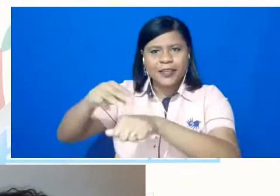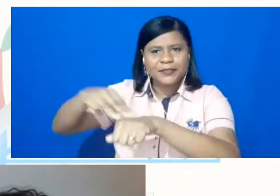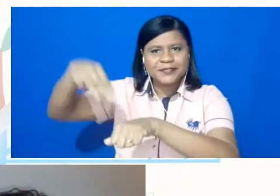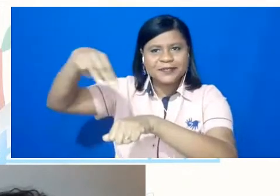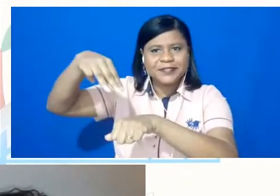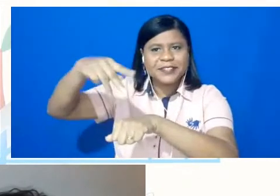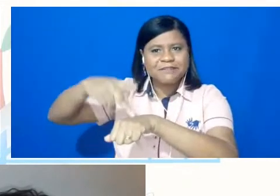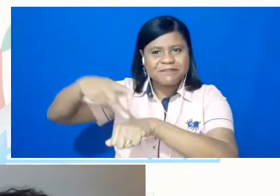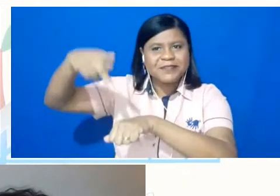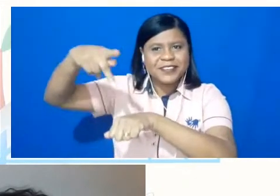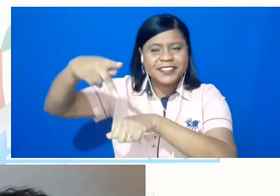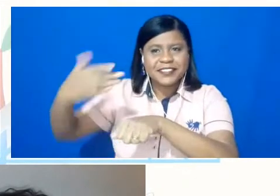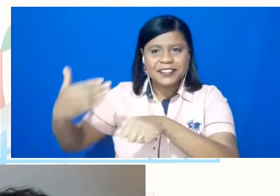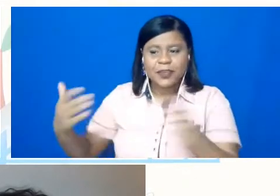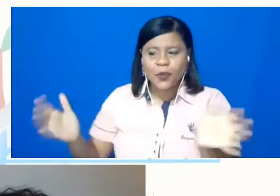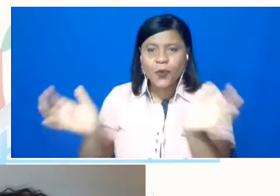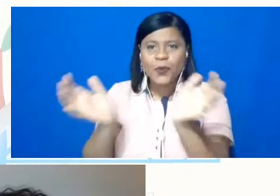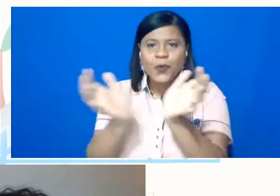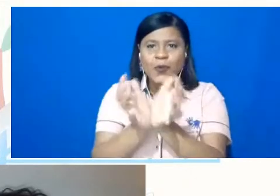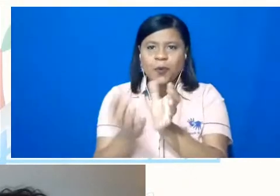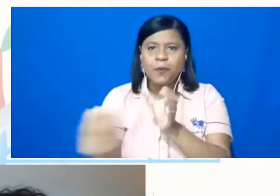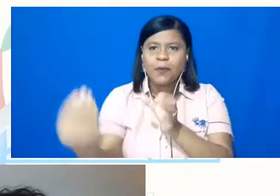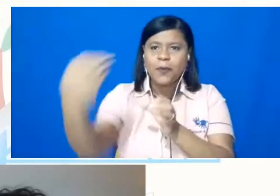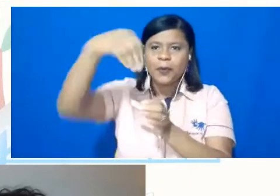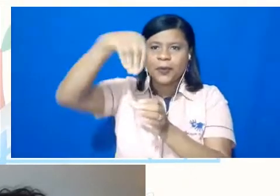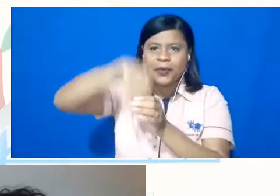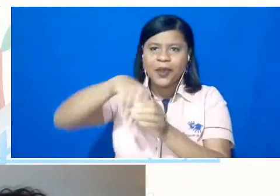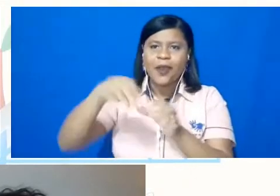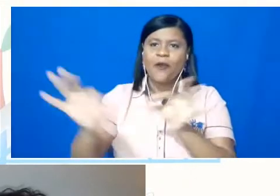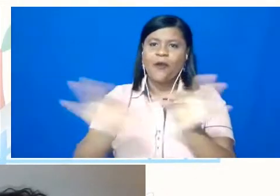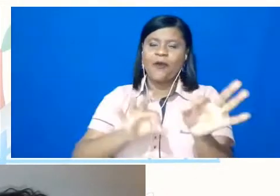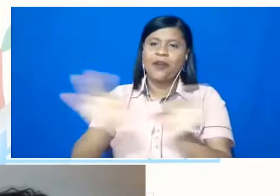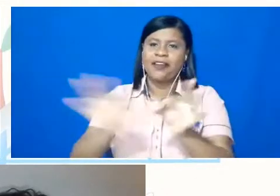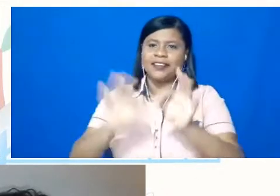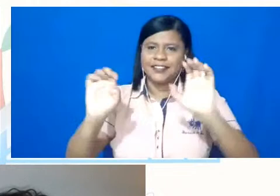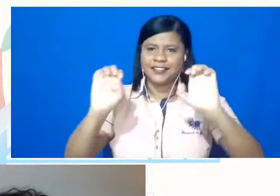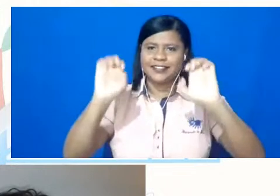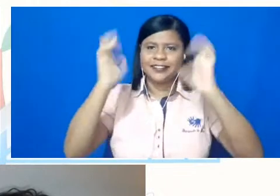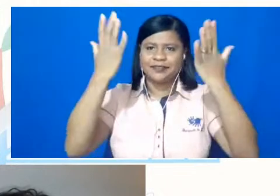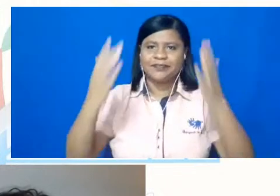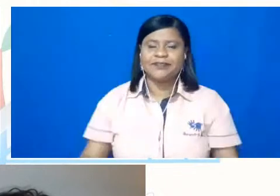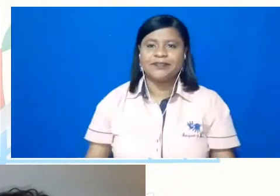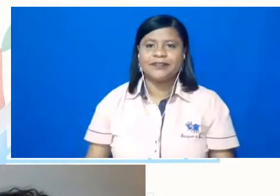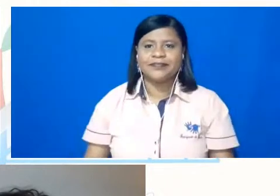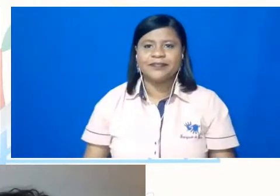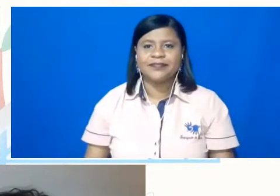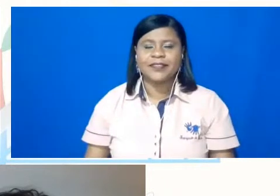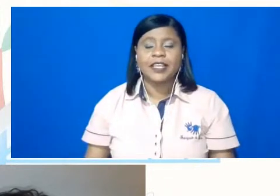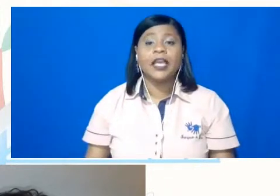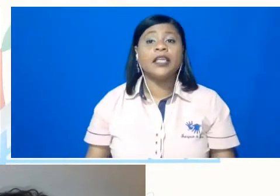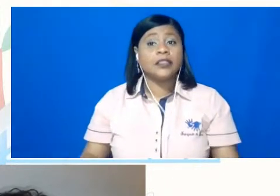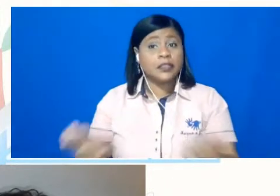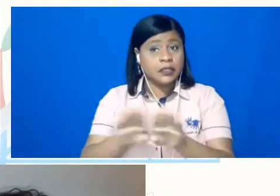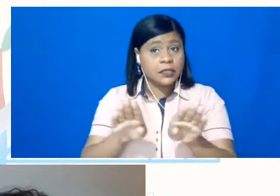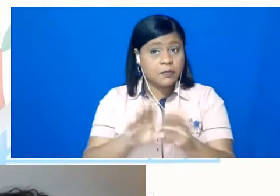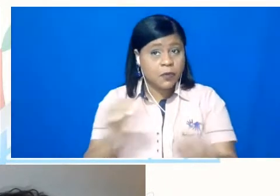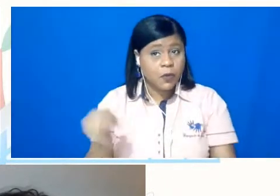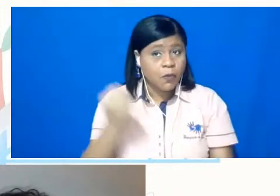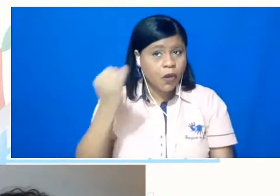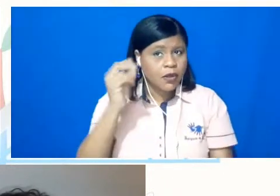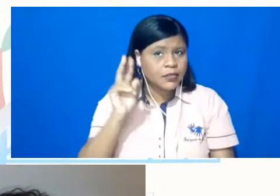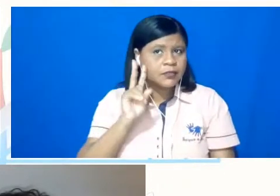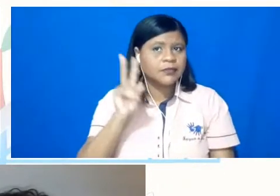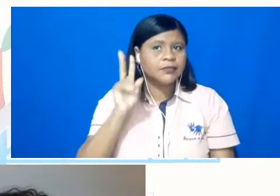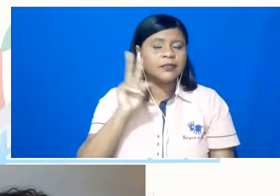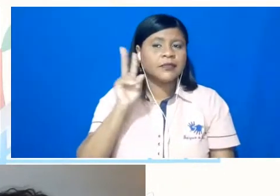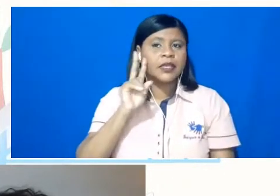parte da organização desse evento. Acho que vale lembrar que o